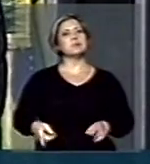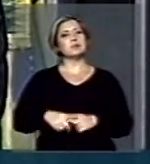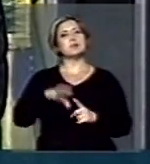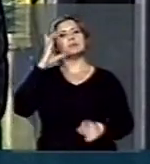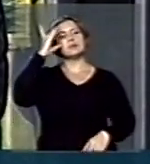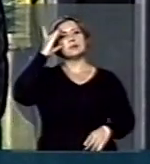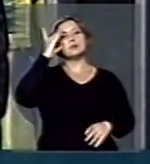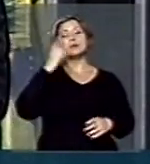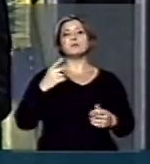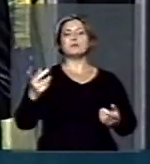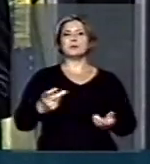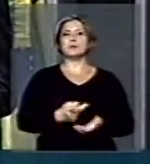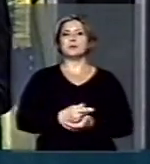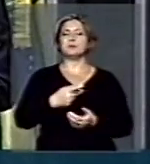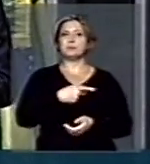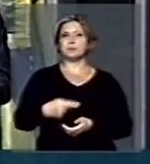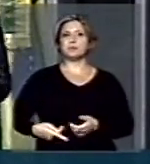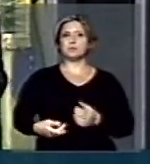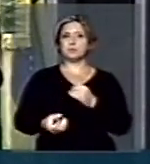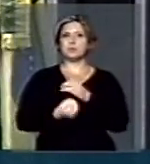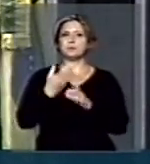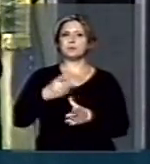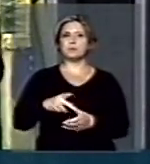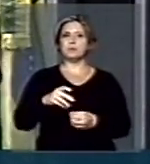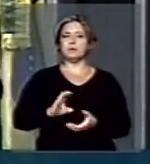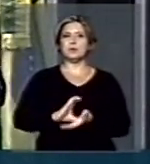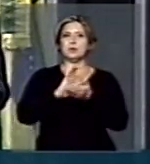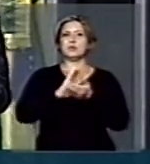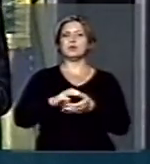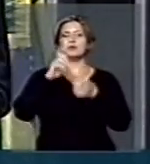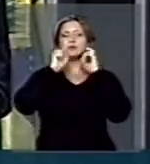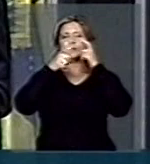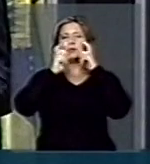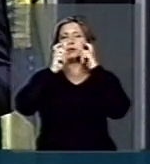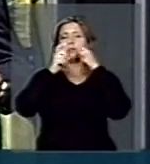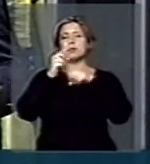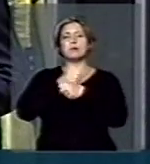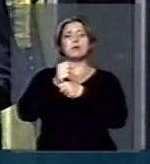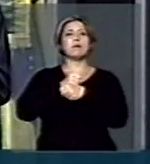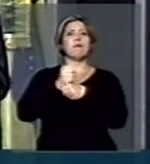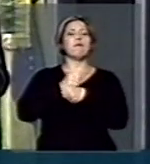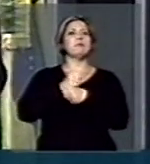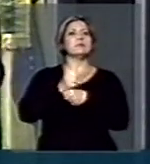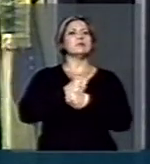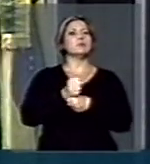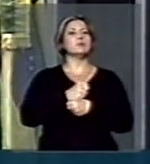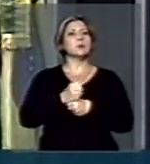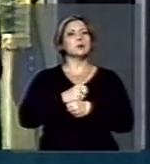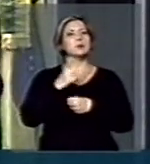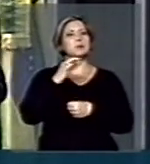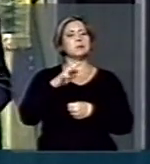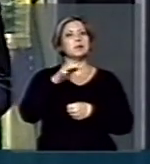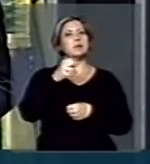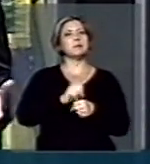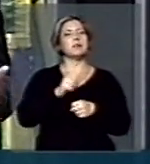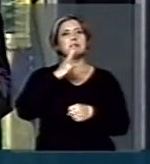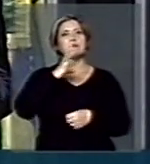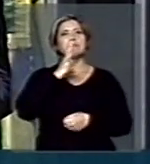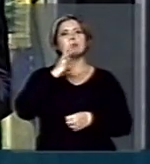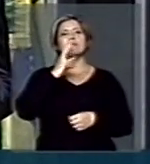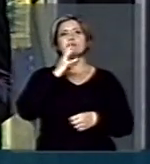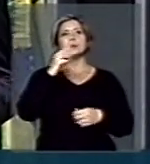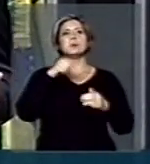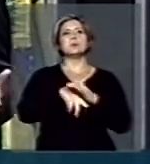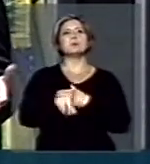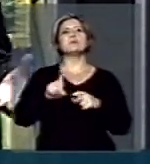Dilma Rousseff, que presidiu o Conselho de Administração, durante anos, se dizendo uma pessoa conhecedora da